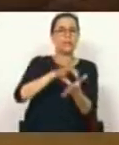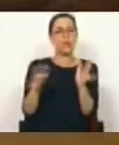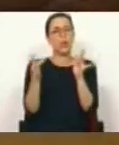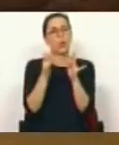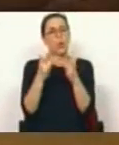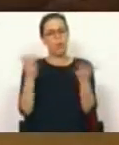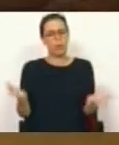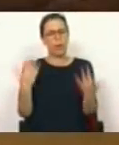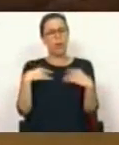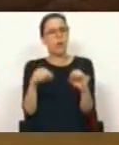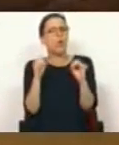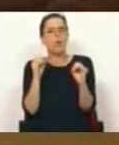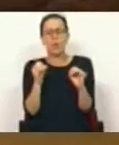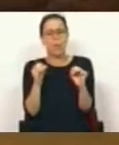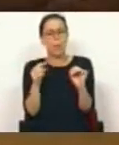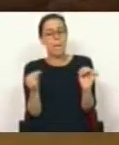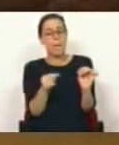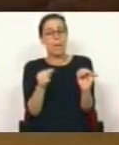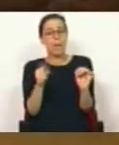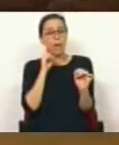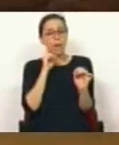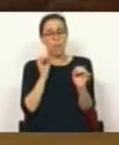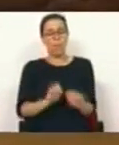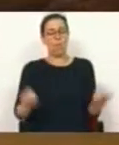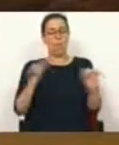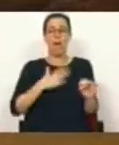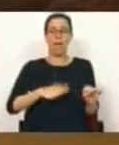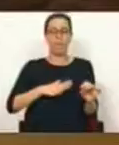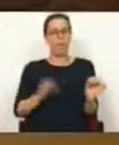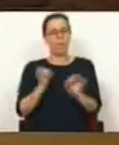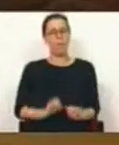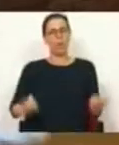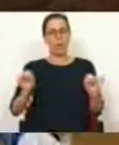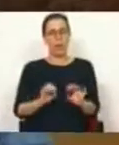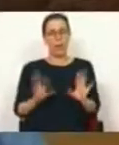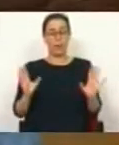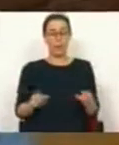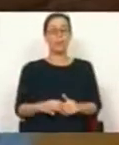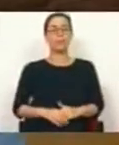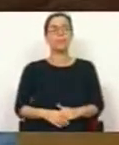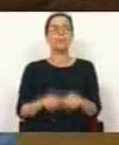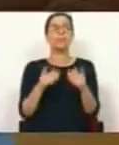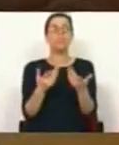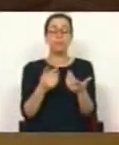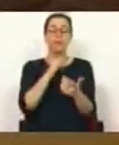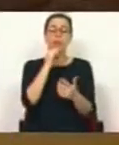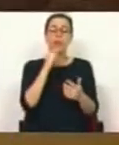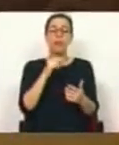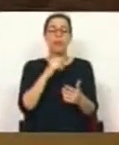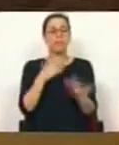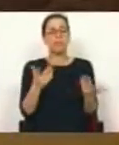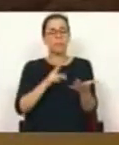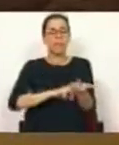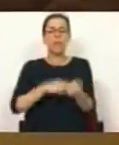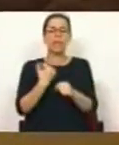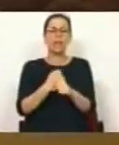contacto sem nunca conseguirem o mínimo de estabilidade desejável. Para além disso, lidam habitualmente com